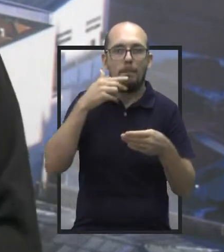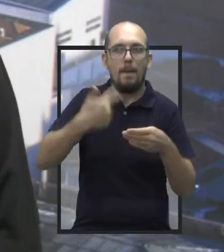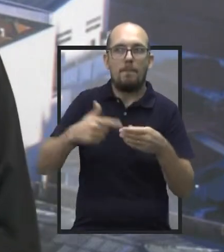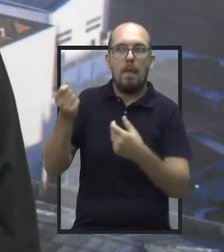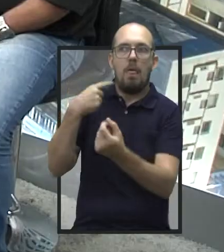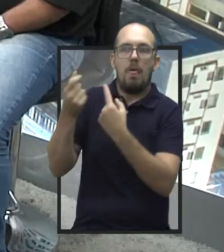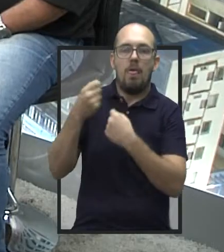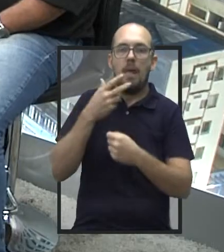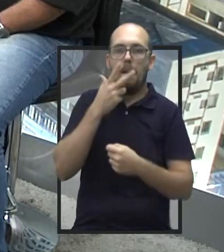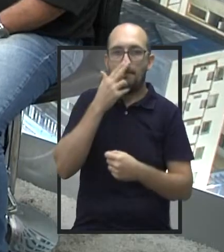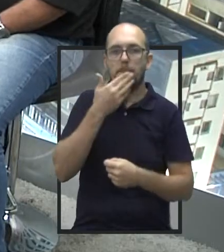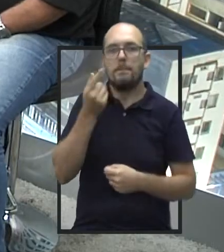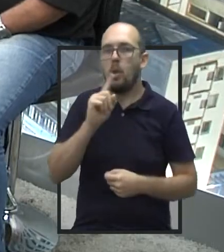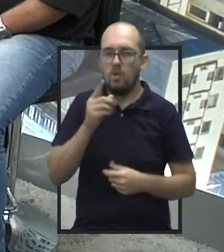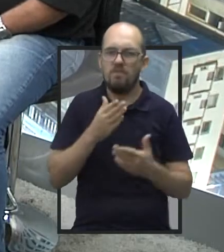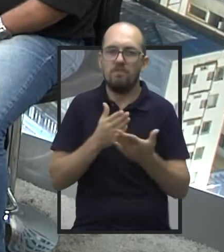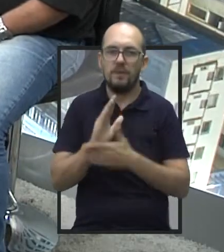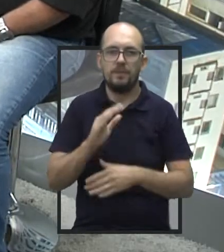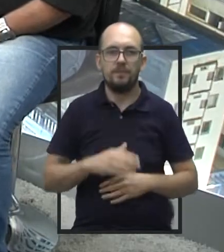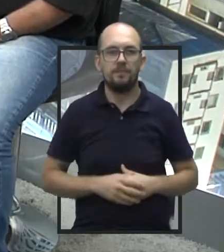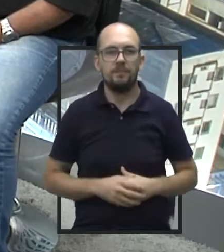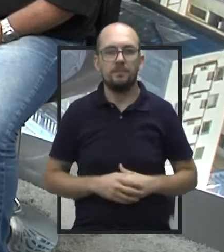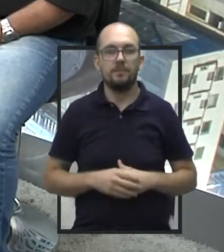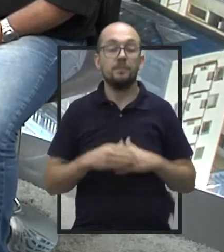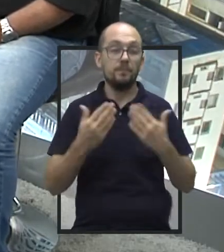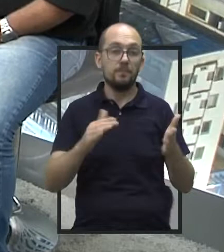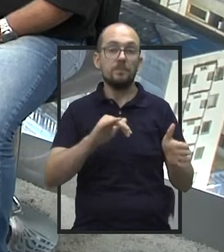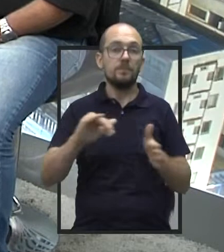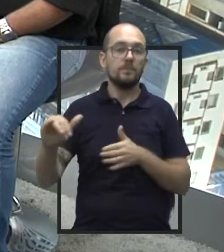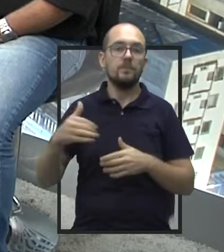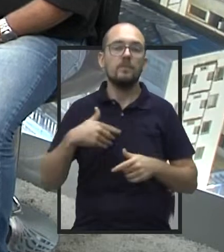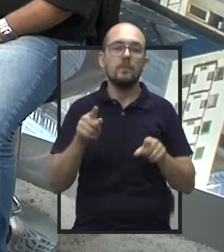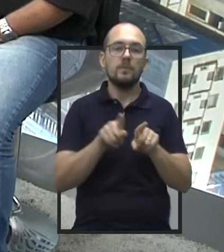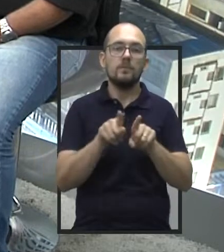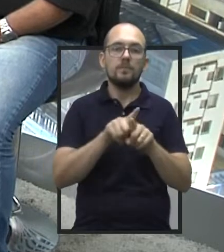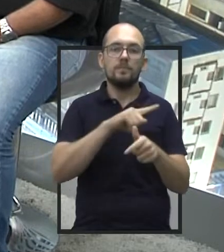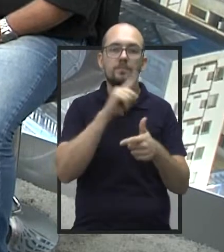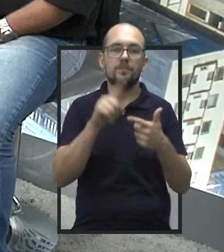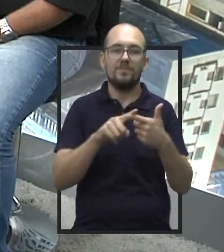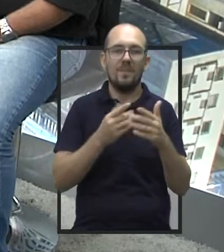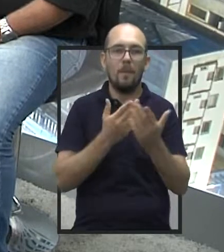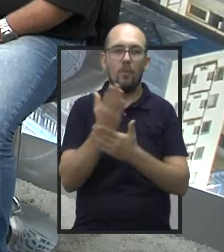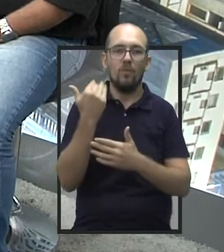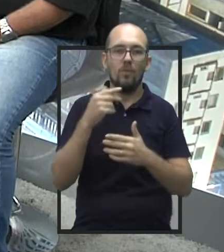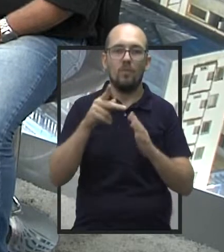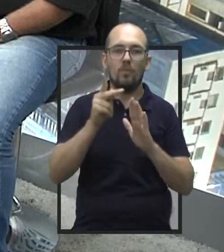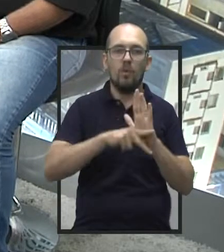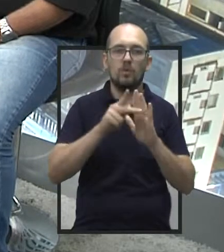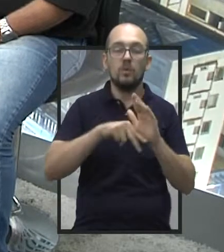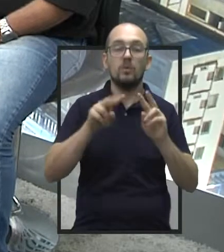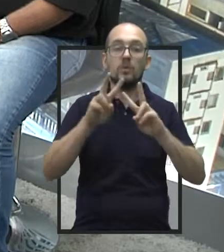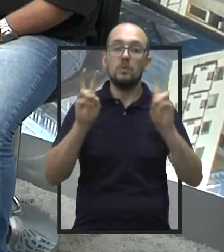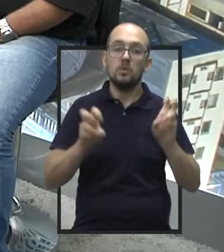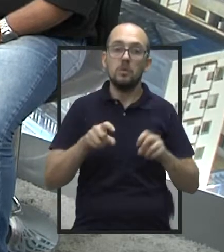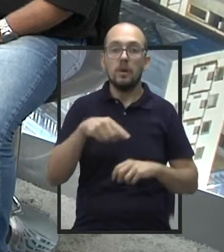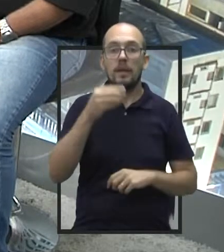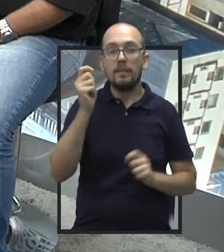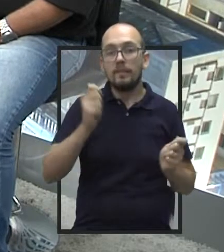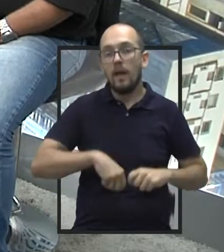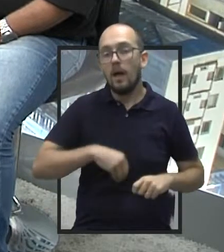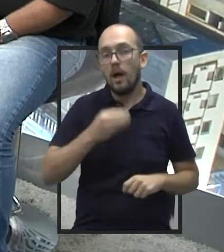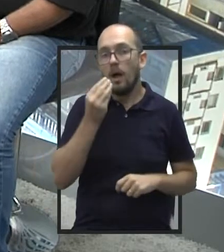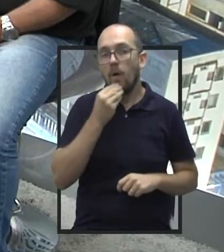estão sendo falados. Vereador, então, rapidamente falar também do segundo projeto que foi aprovado do senhor, que aumenta a possibilidade de